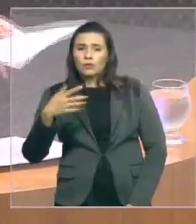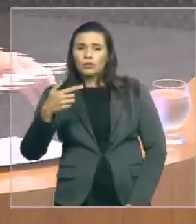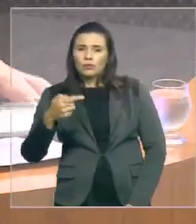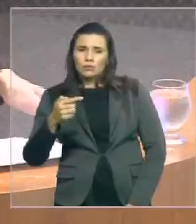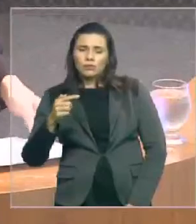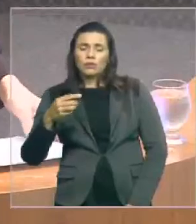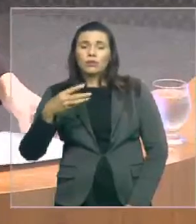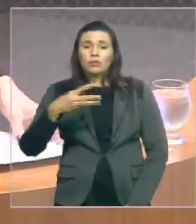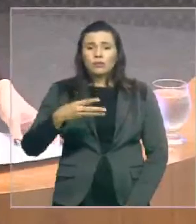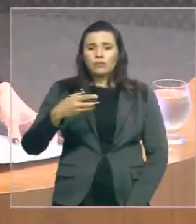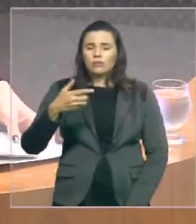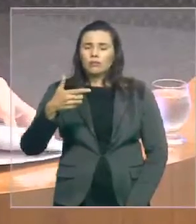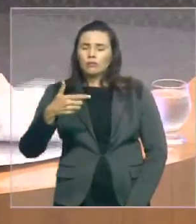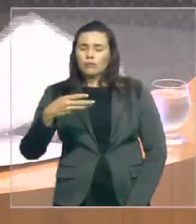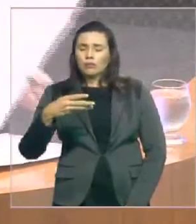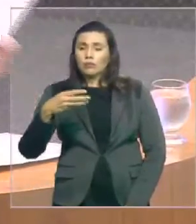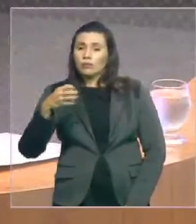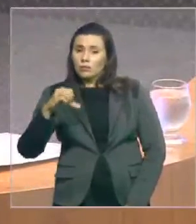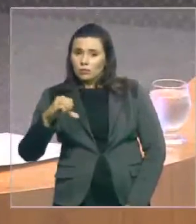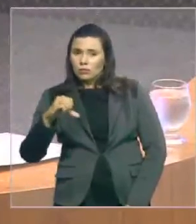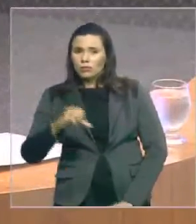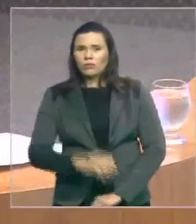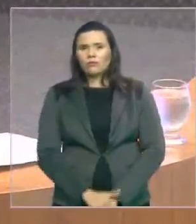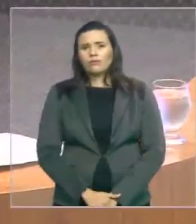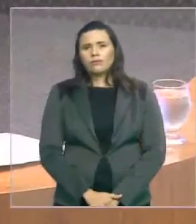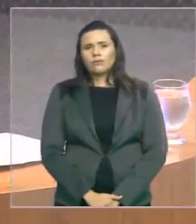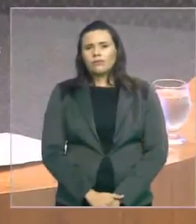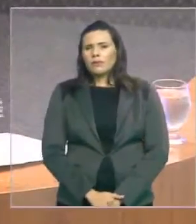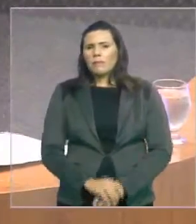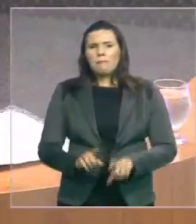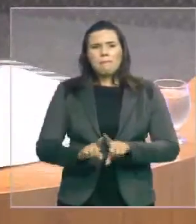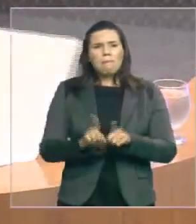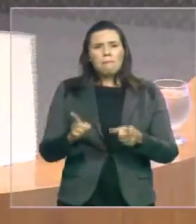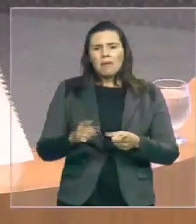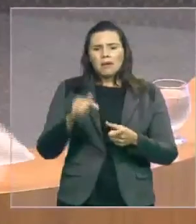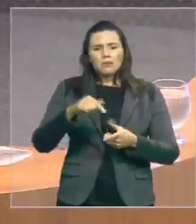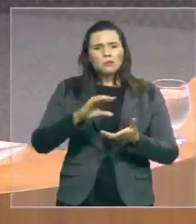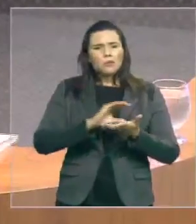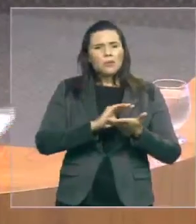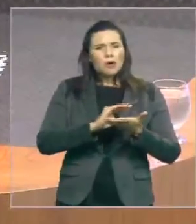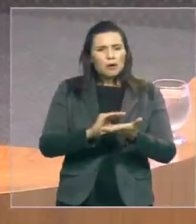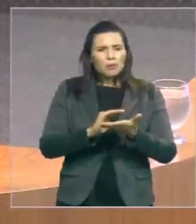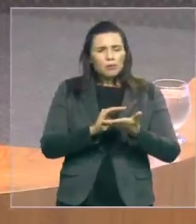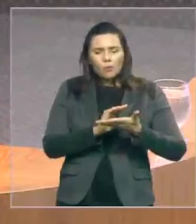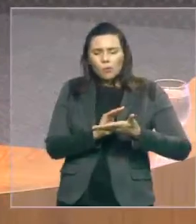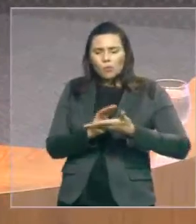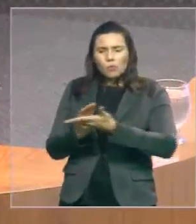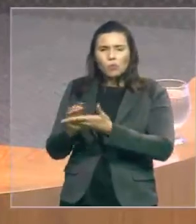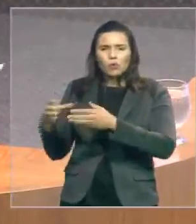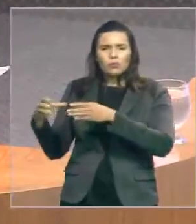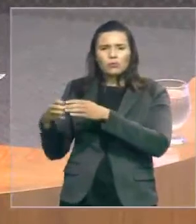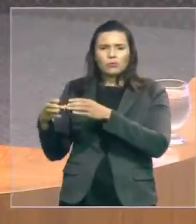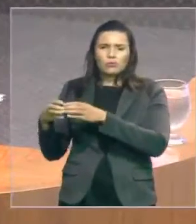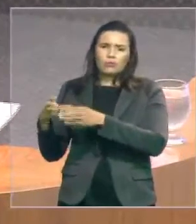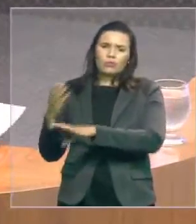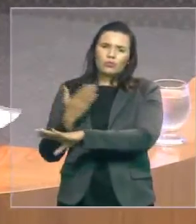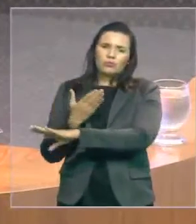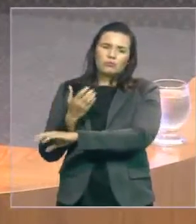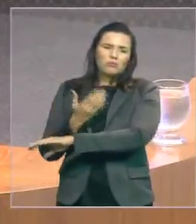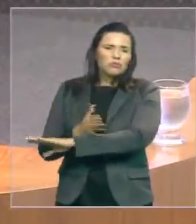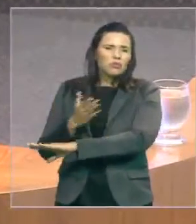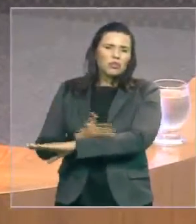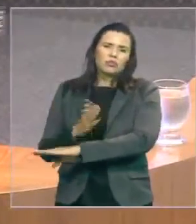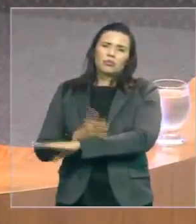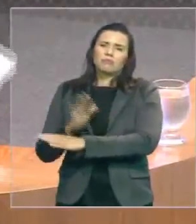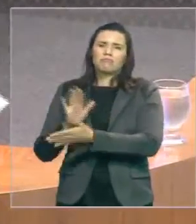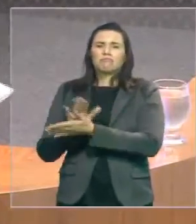passaram para os estagiários há quatro meses sem receber seus salários, a não ser uns